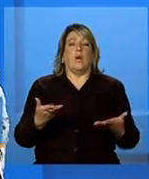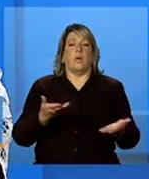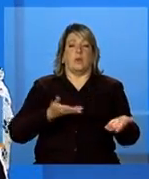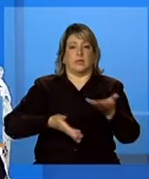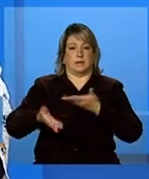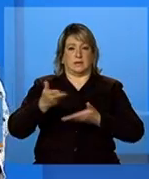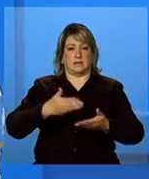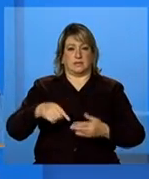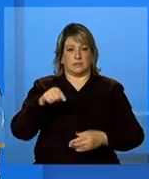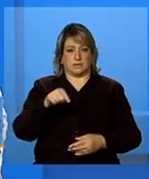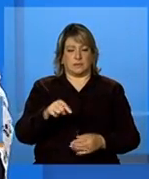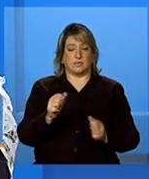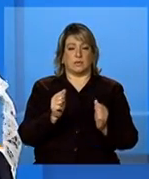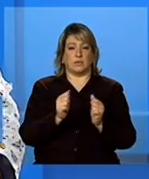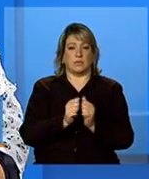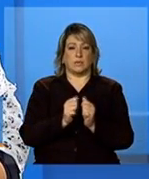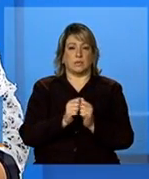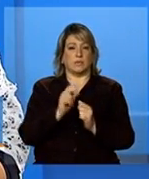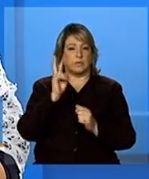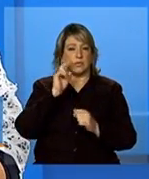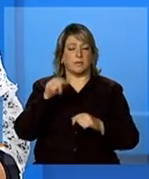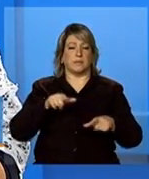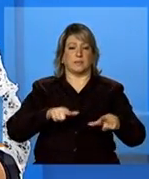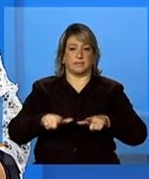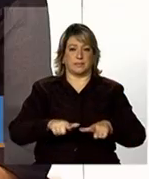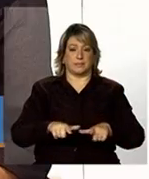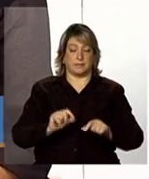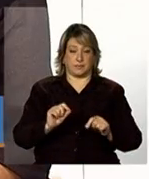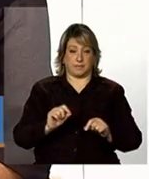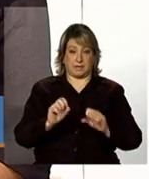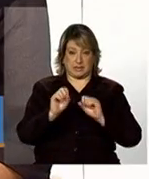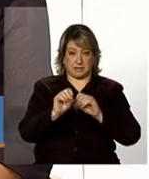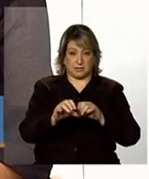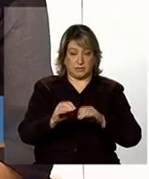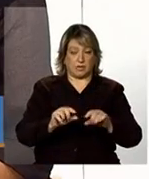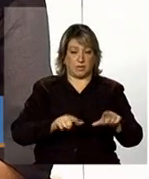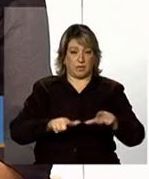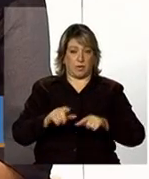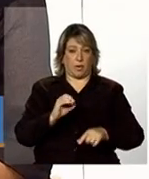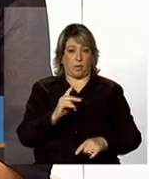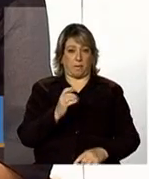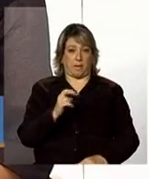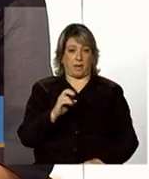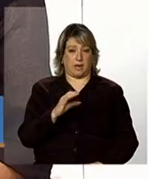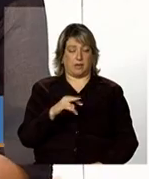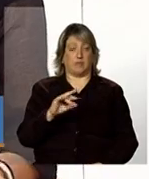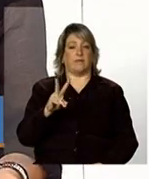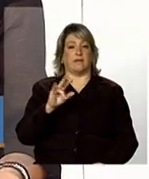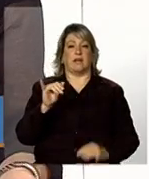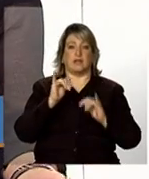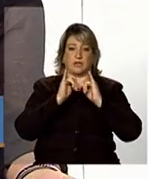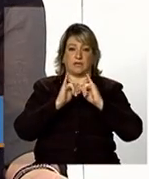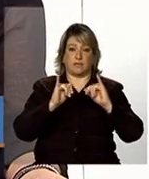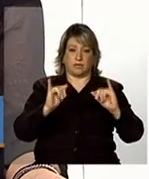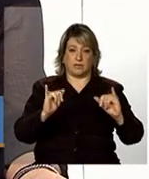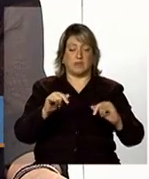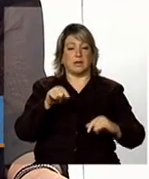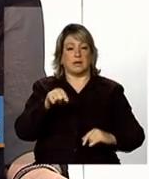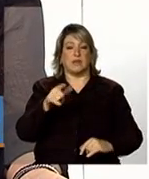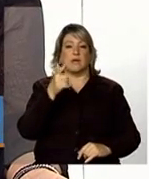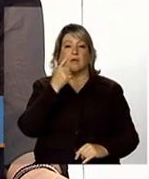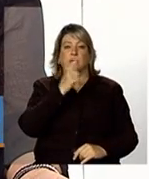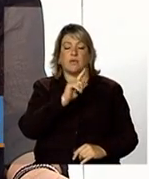de operacionalização a instrução operacional que vai ser divulgada ela resgata o